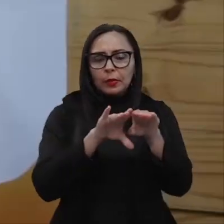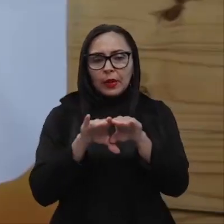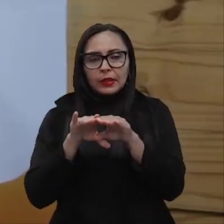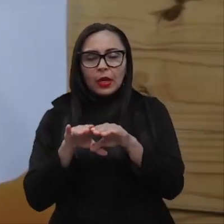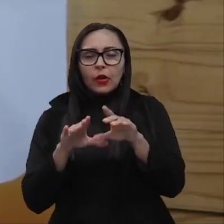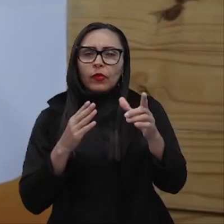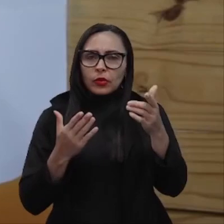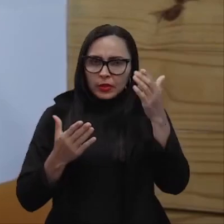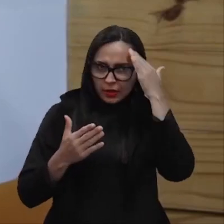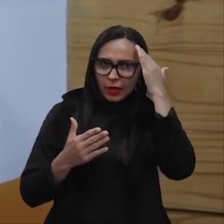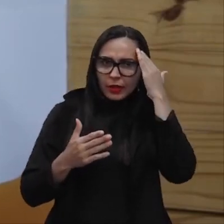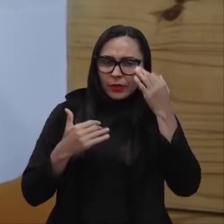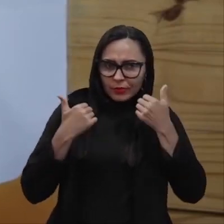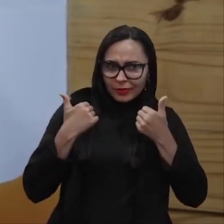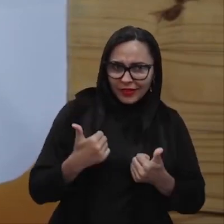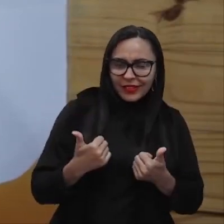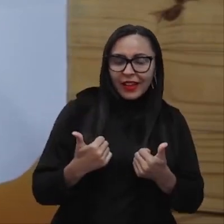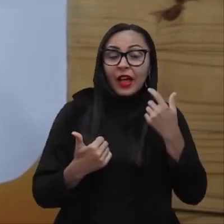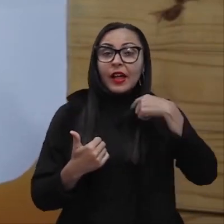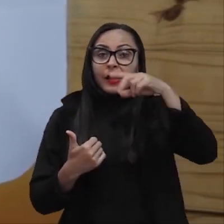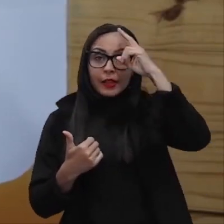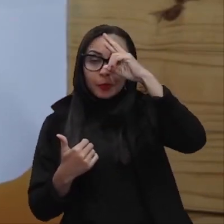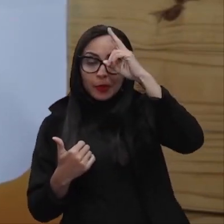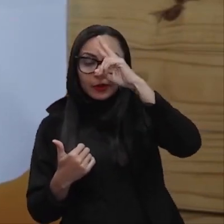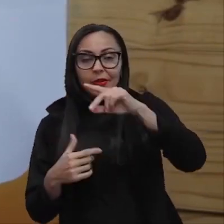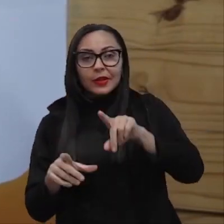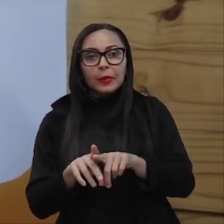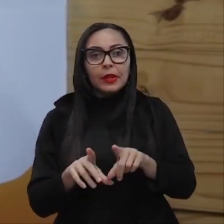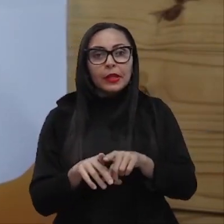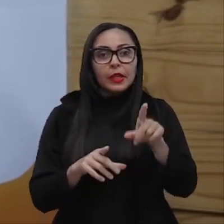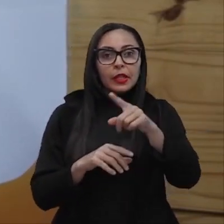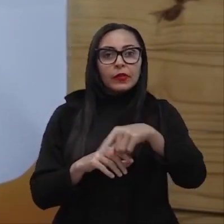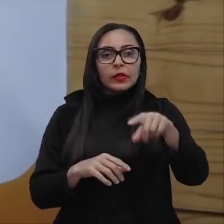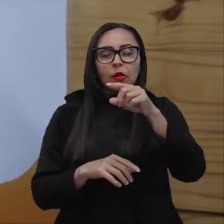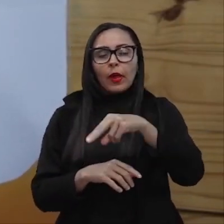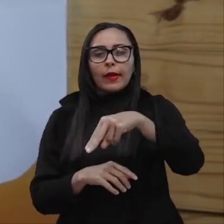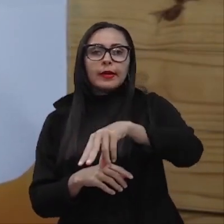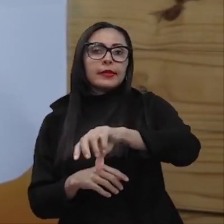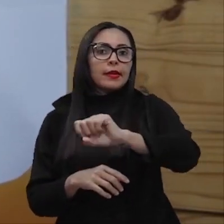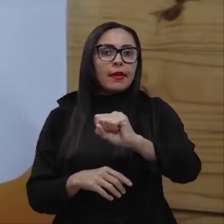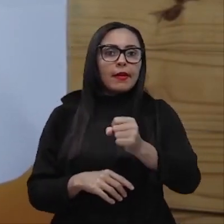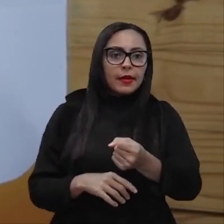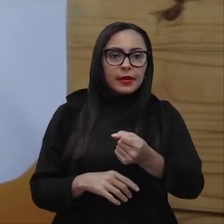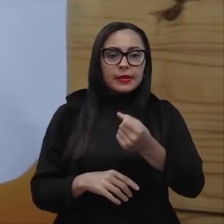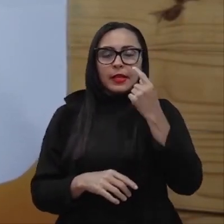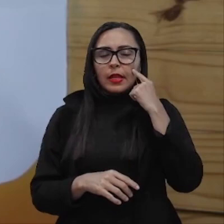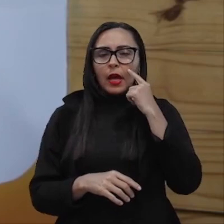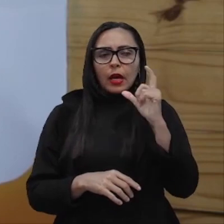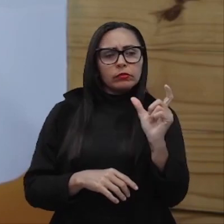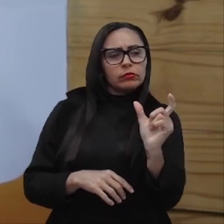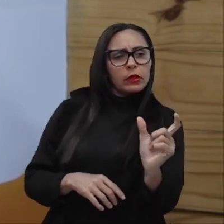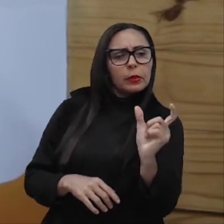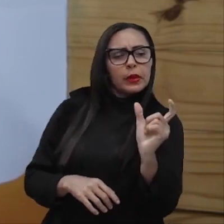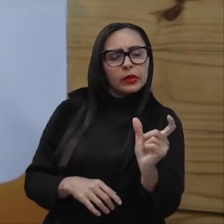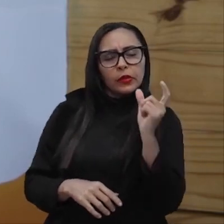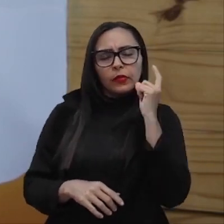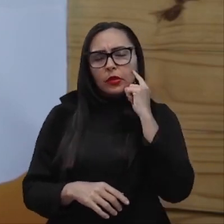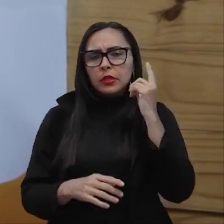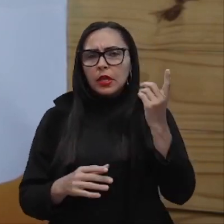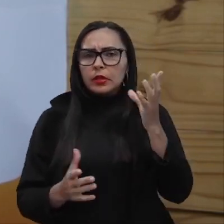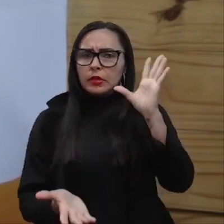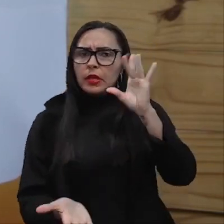Tá Lembrando que Você coloca ls Lá na linha de comando Você certifica que está aparecendo o manager